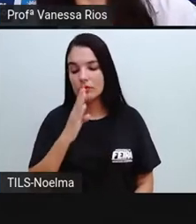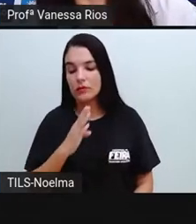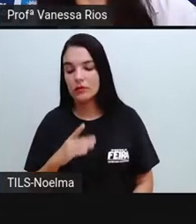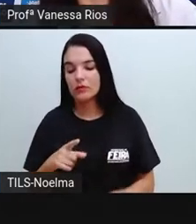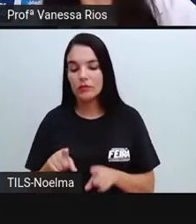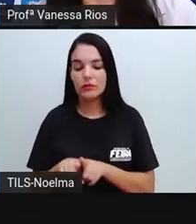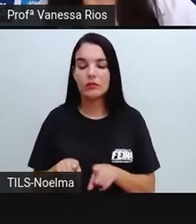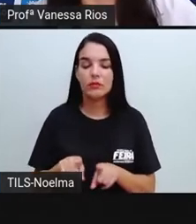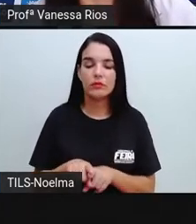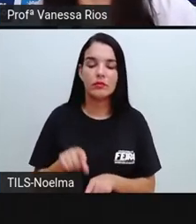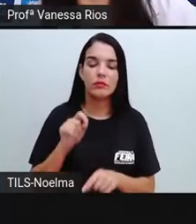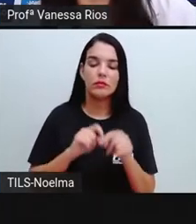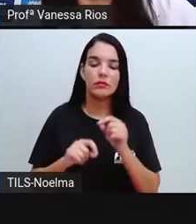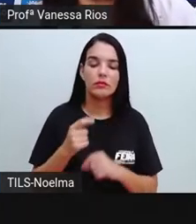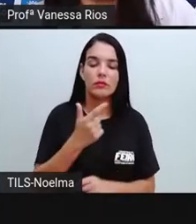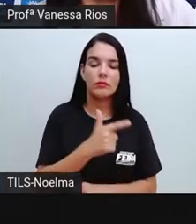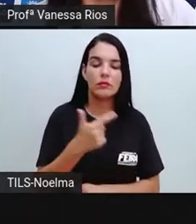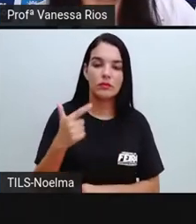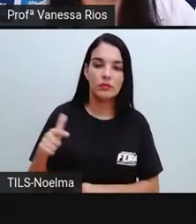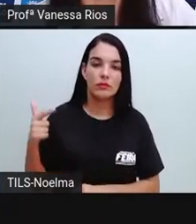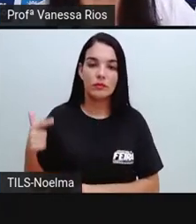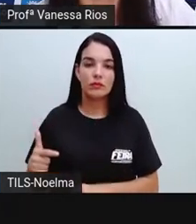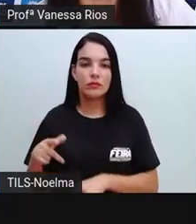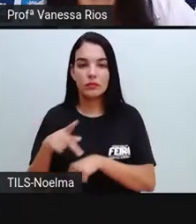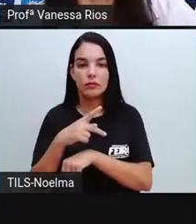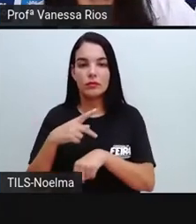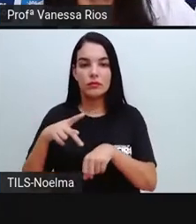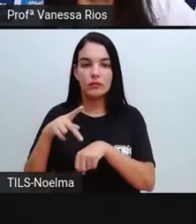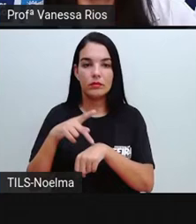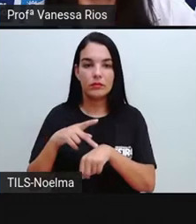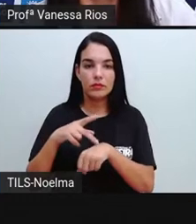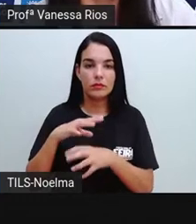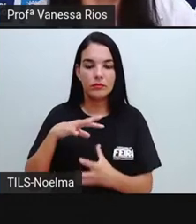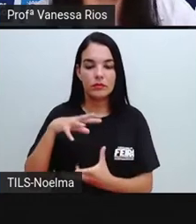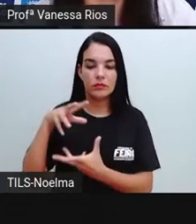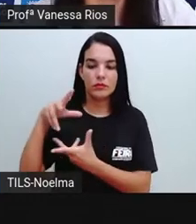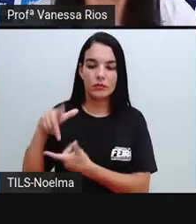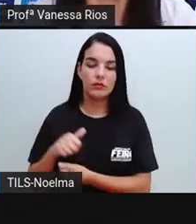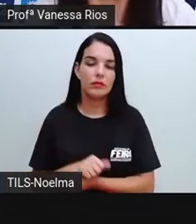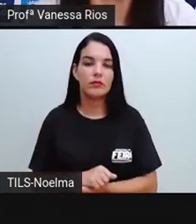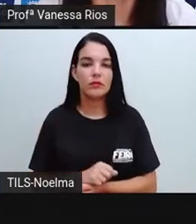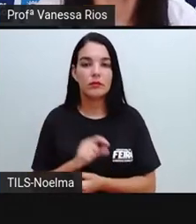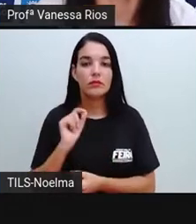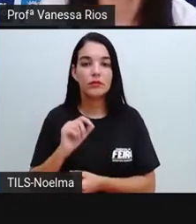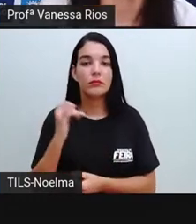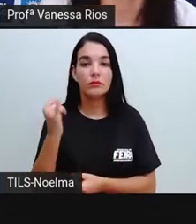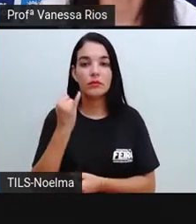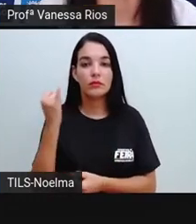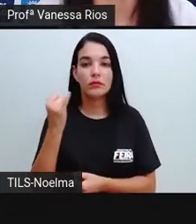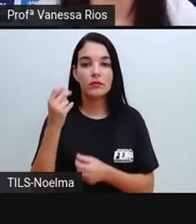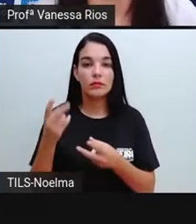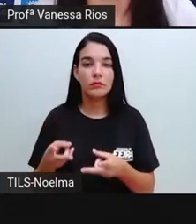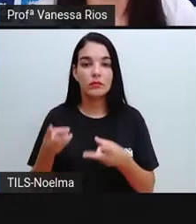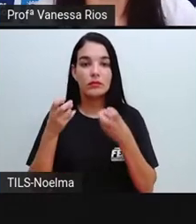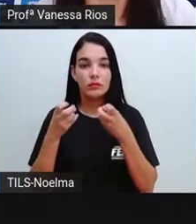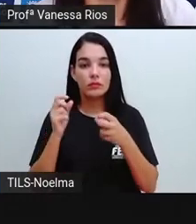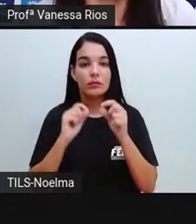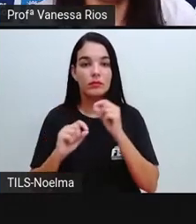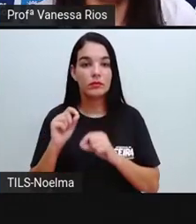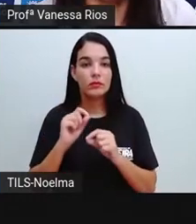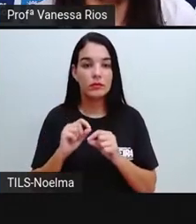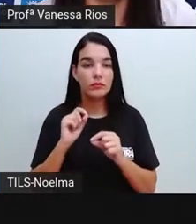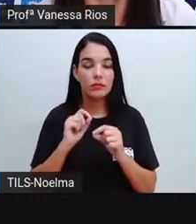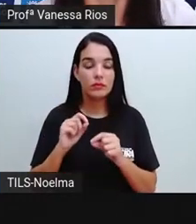existir a língua materna de outros países ao redor do mundo. E é importante a gente observar essas